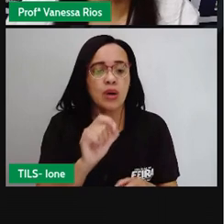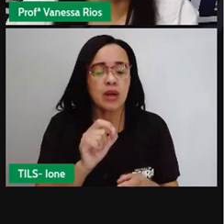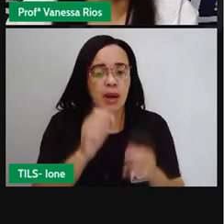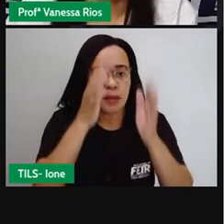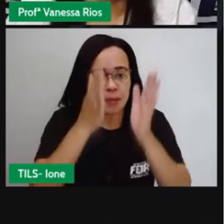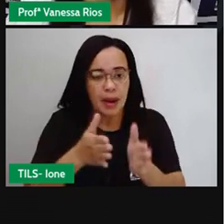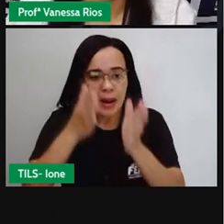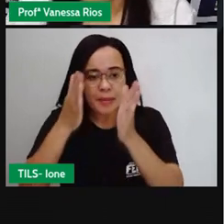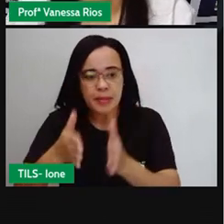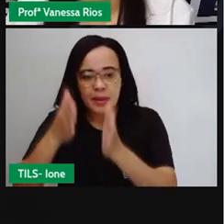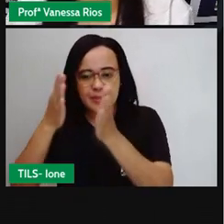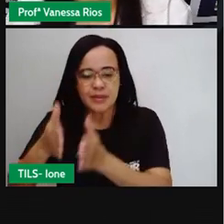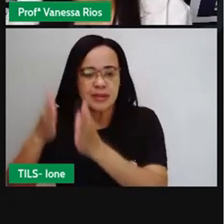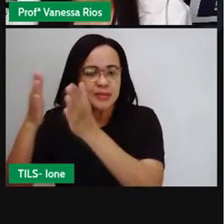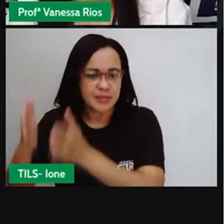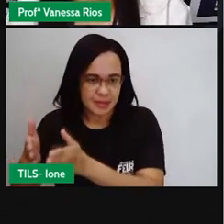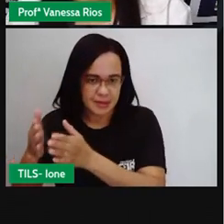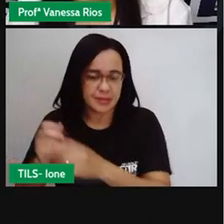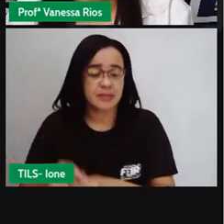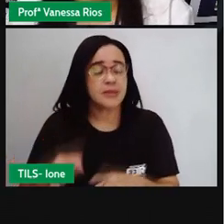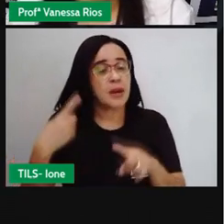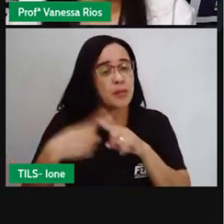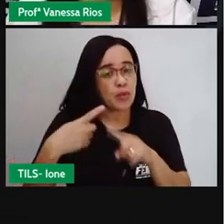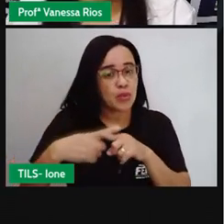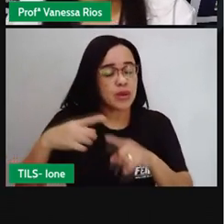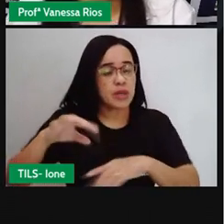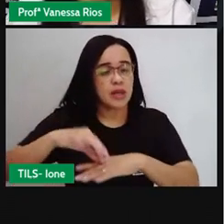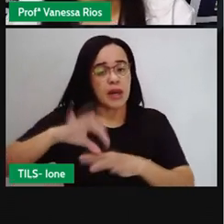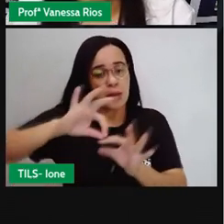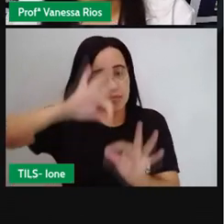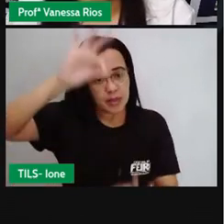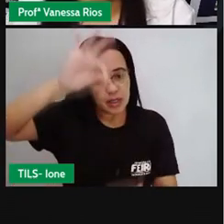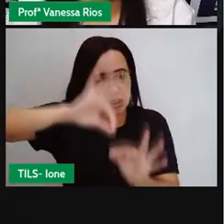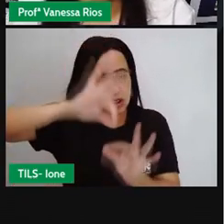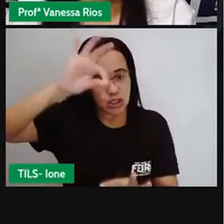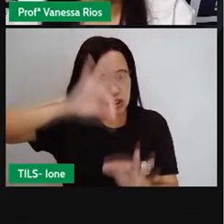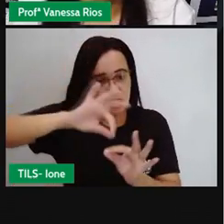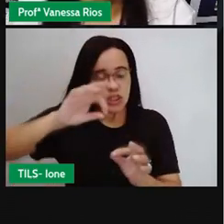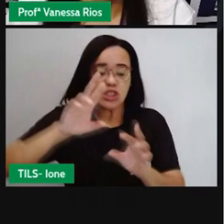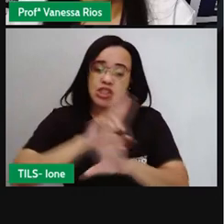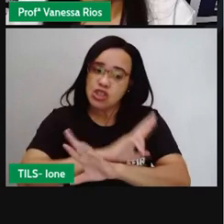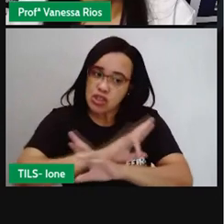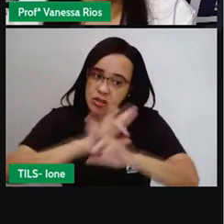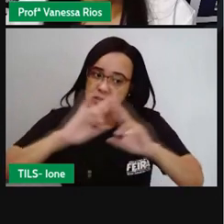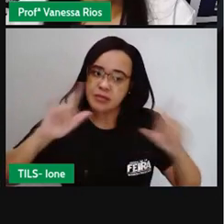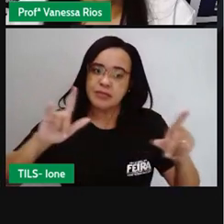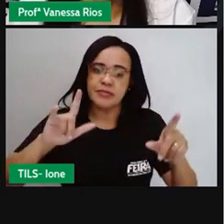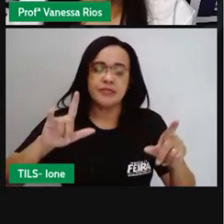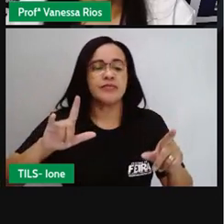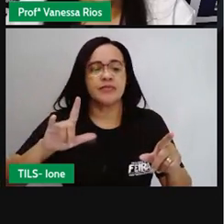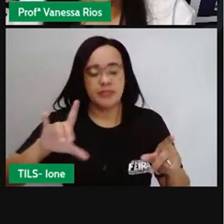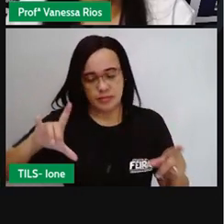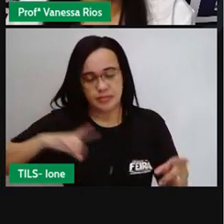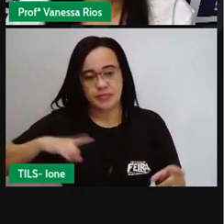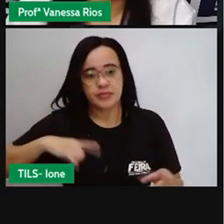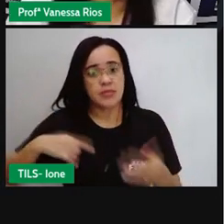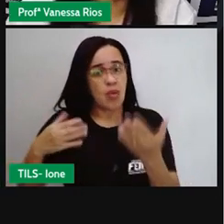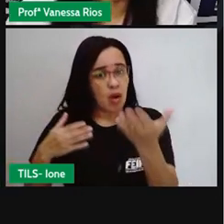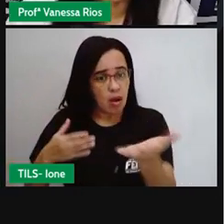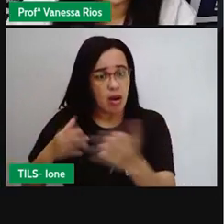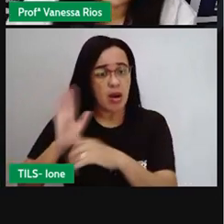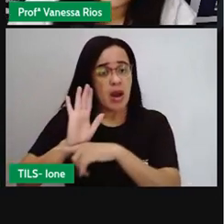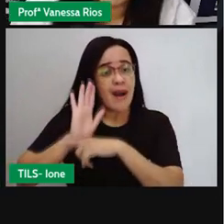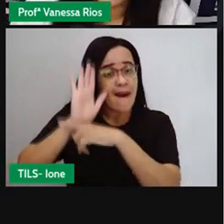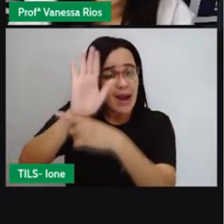possuem medidas diferentes. E aí esse instrumento aqui, ó, o transferidor é quem vai